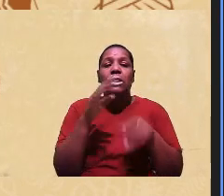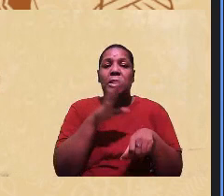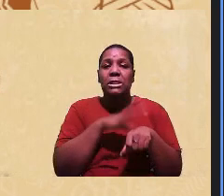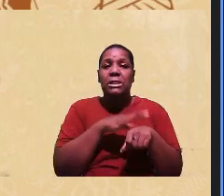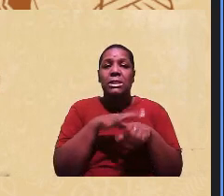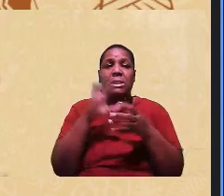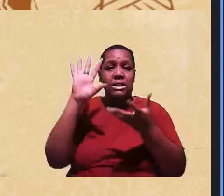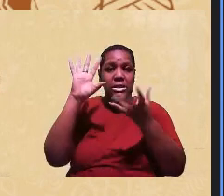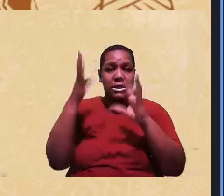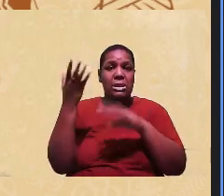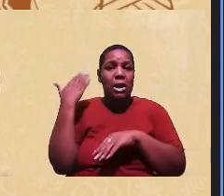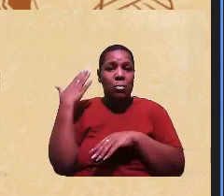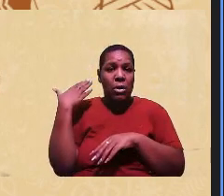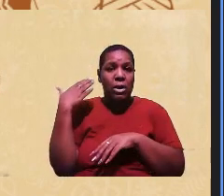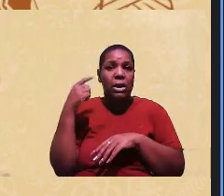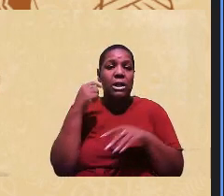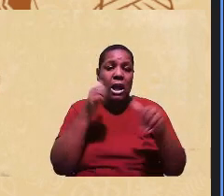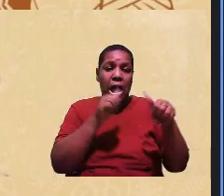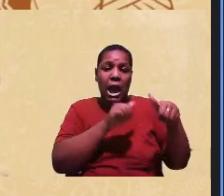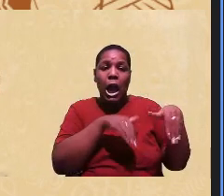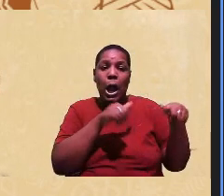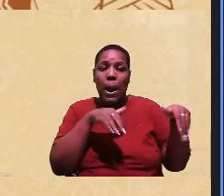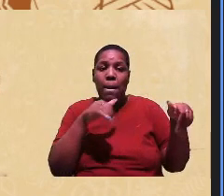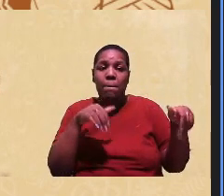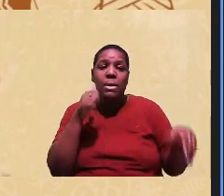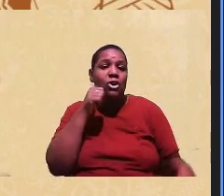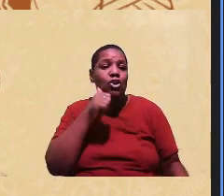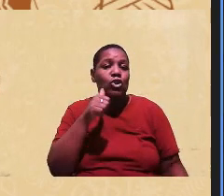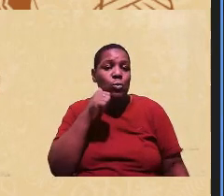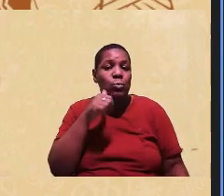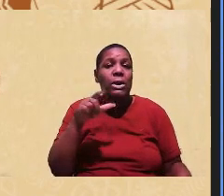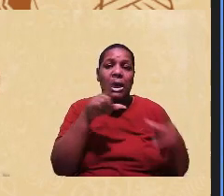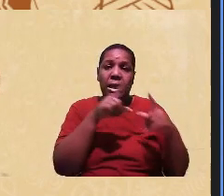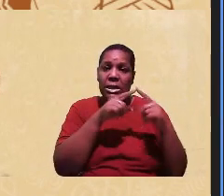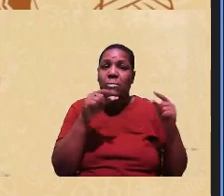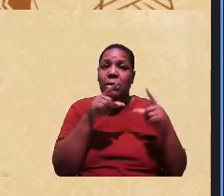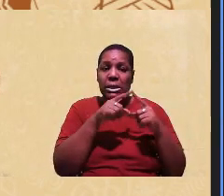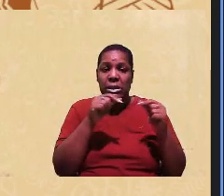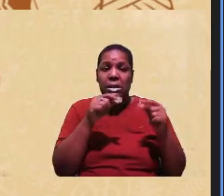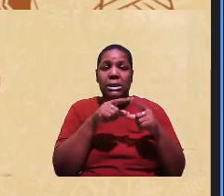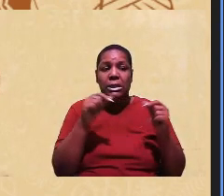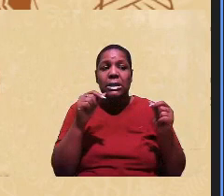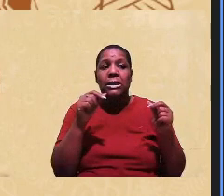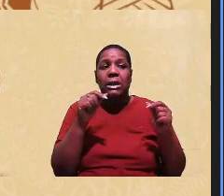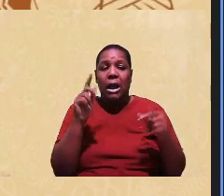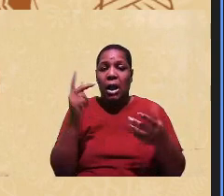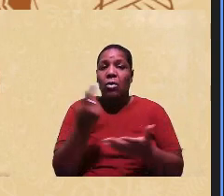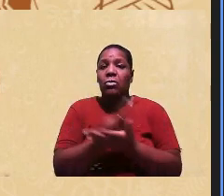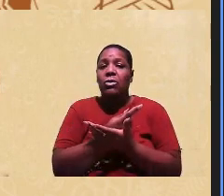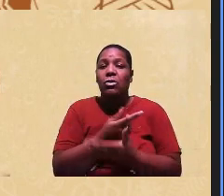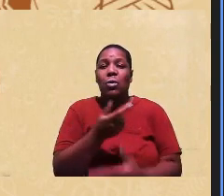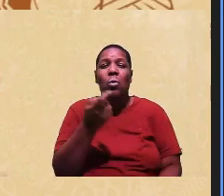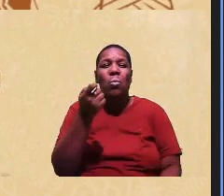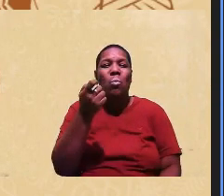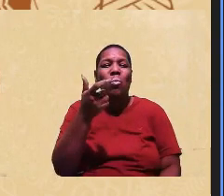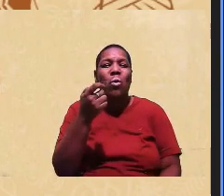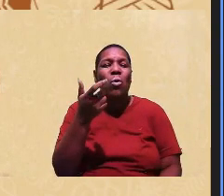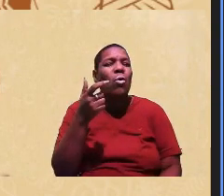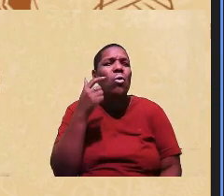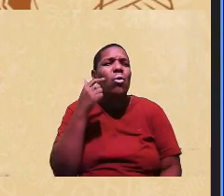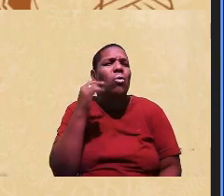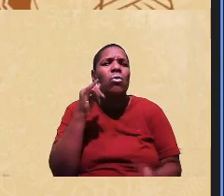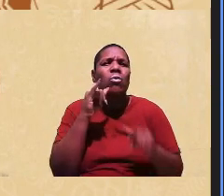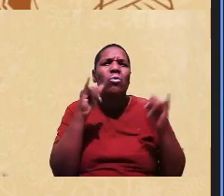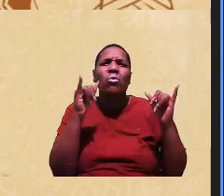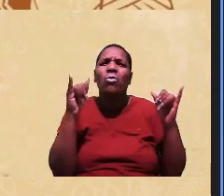recentemente a marcha de mulheres também em Brasília e assim pouco pouco se foi